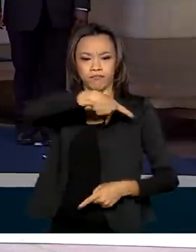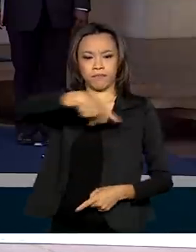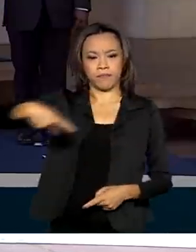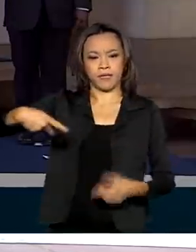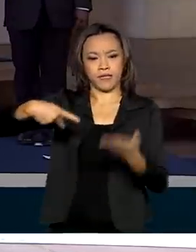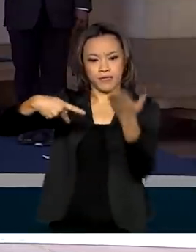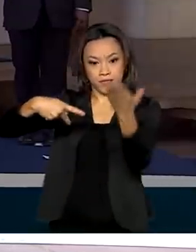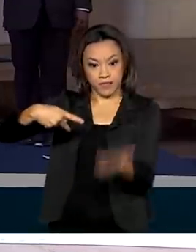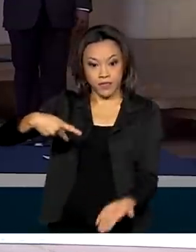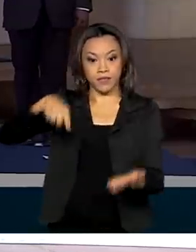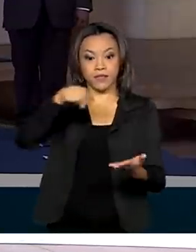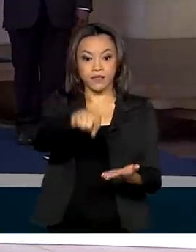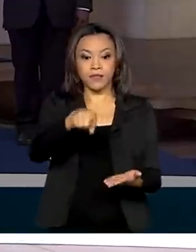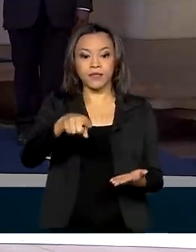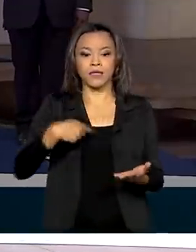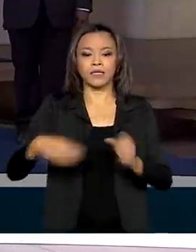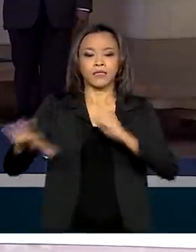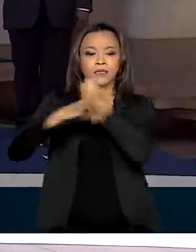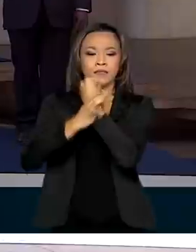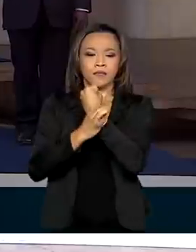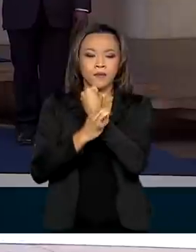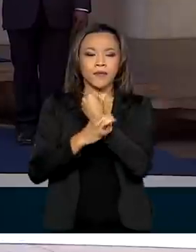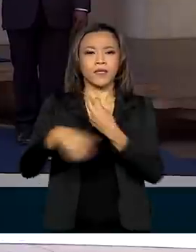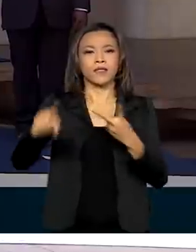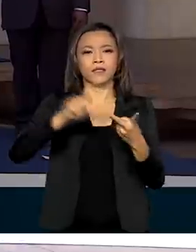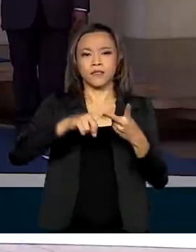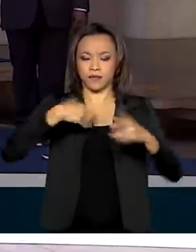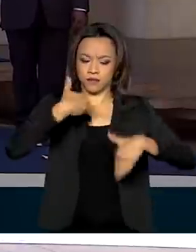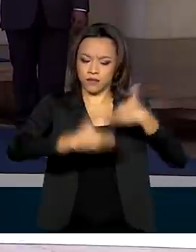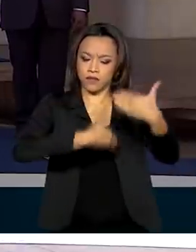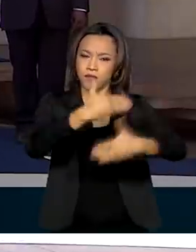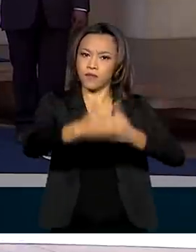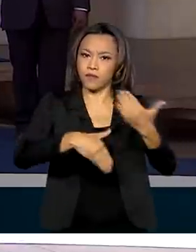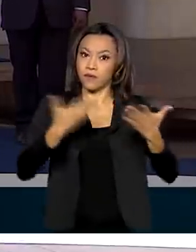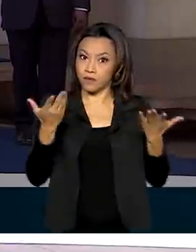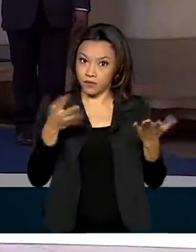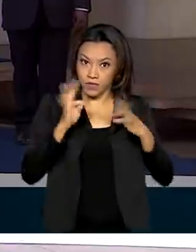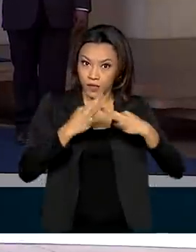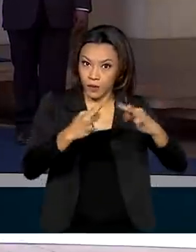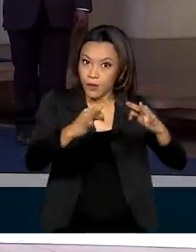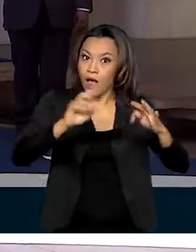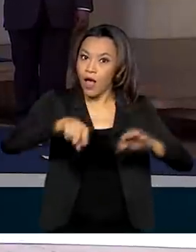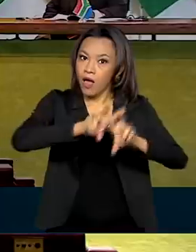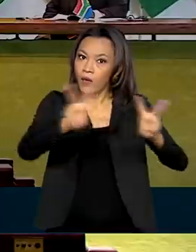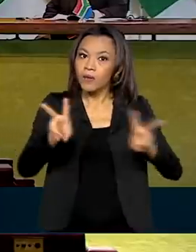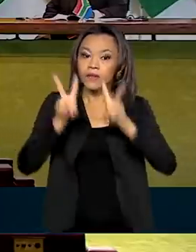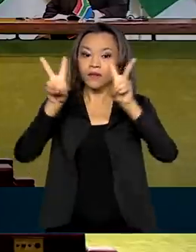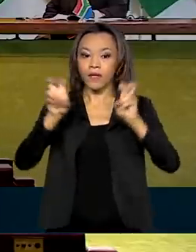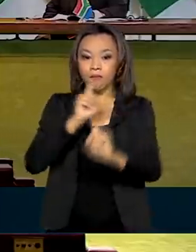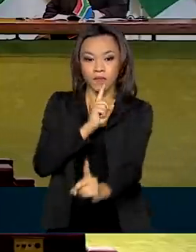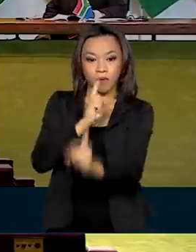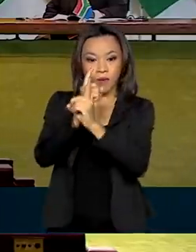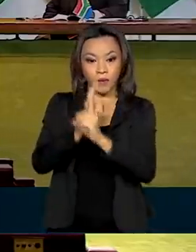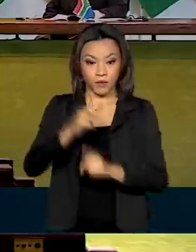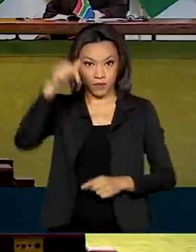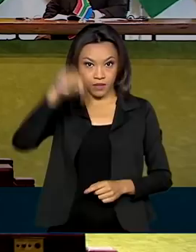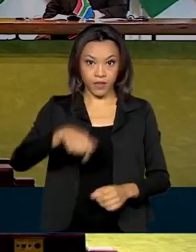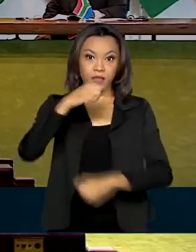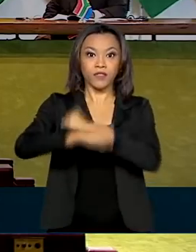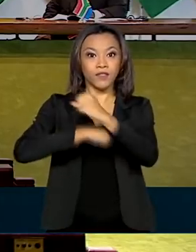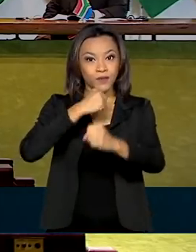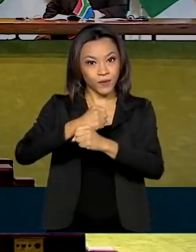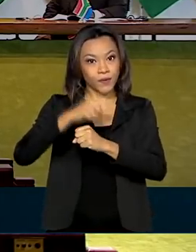Estabilidade global, segurança comum e crescimento da inovação são os lemas do encontro, que neste ano será